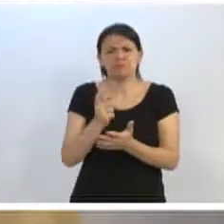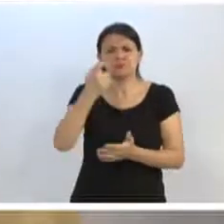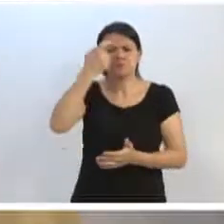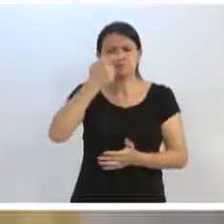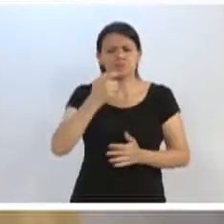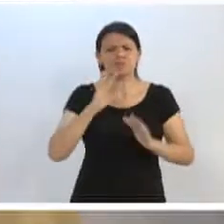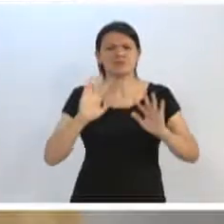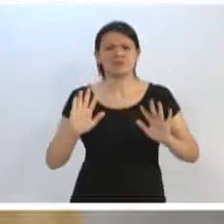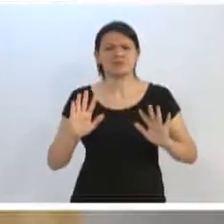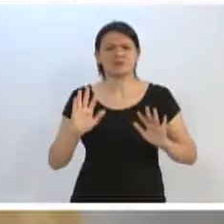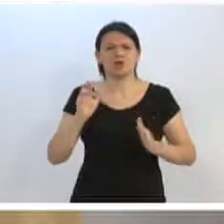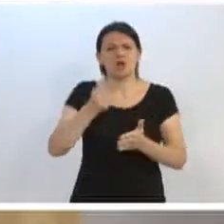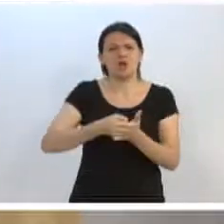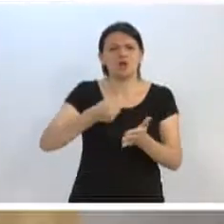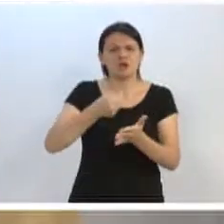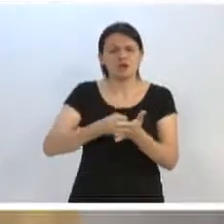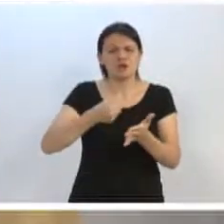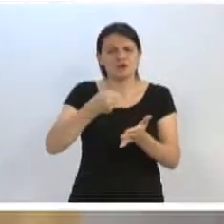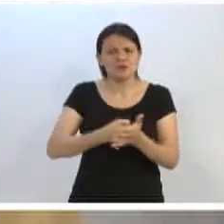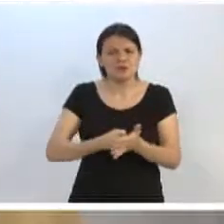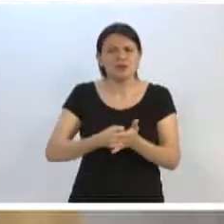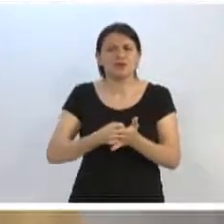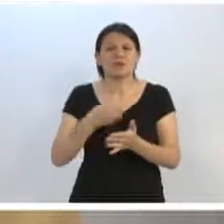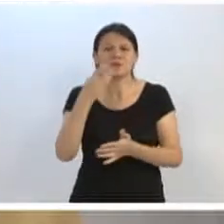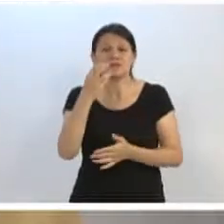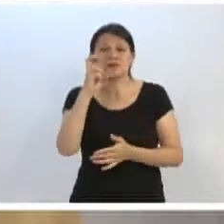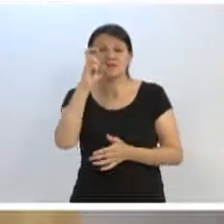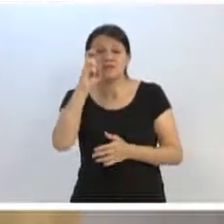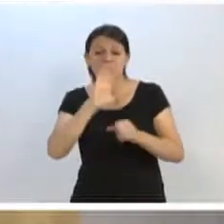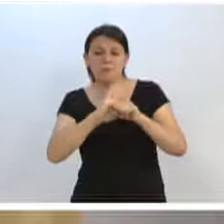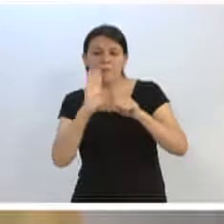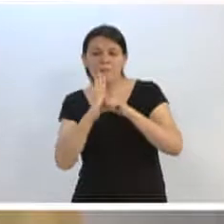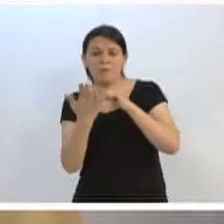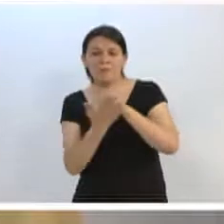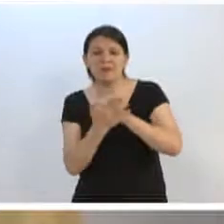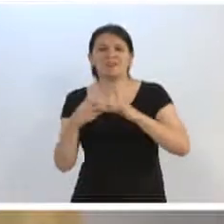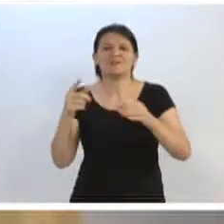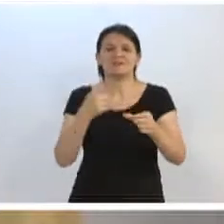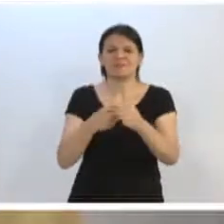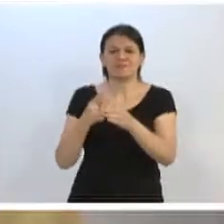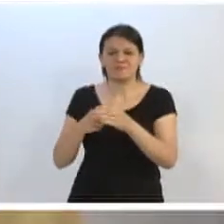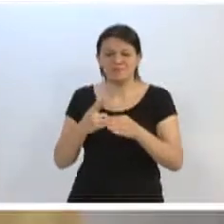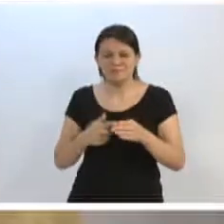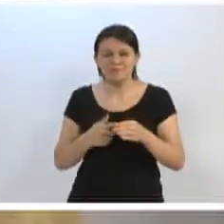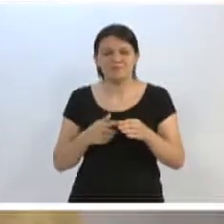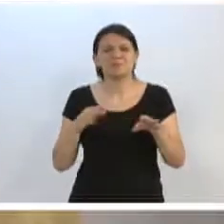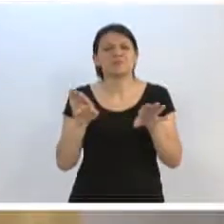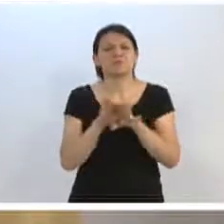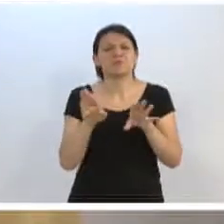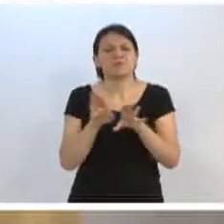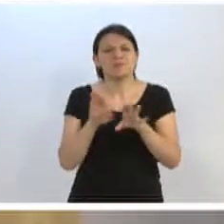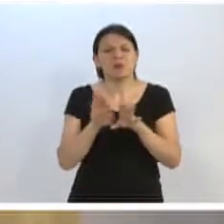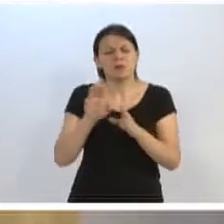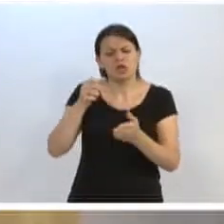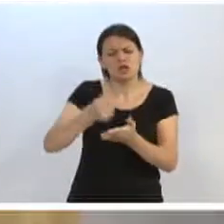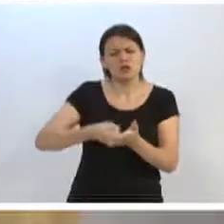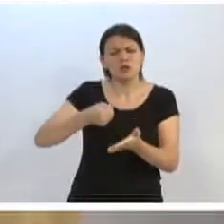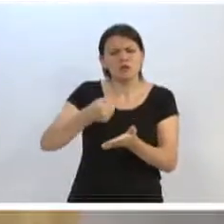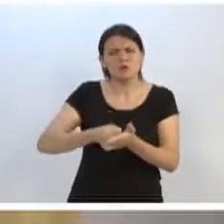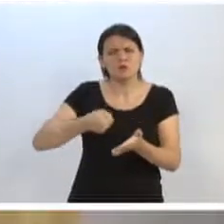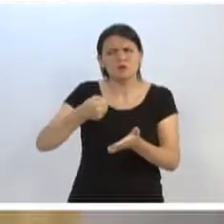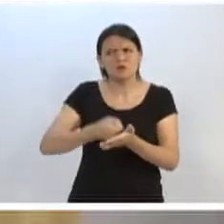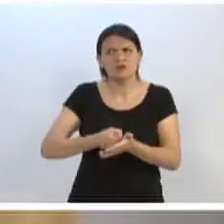Característica de lutar pelas demandas dos 35 bairros da cidade, a característica de lutarmos, sobretudo, pelas